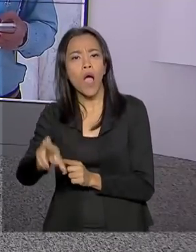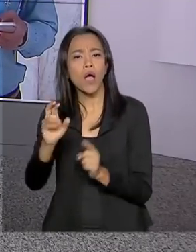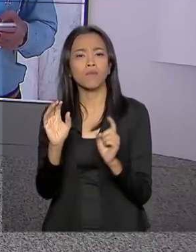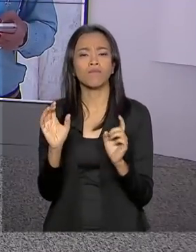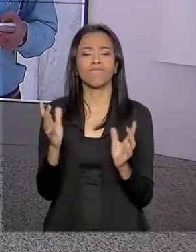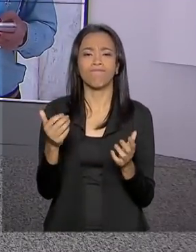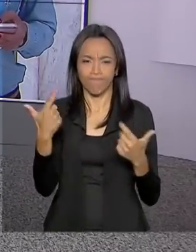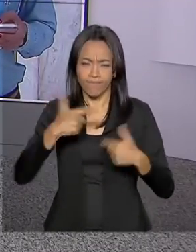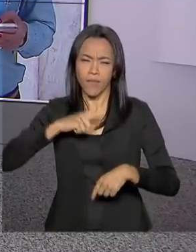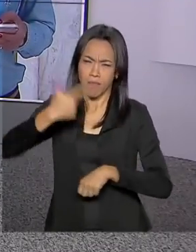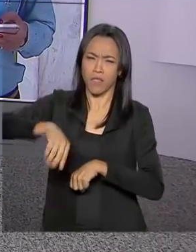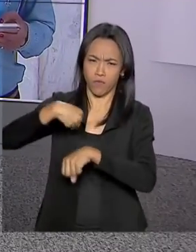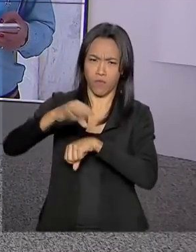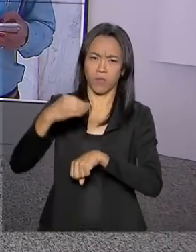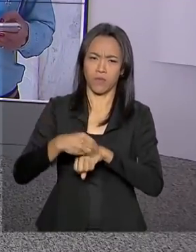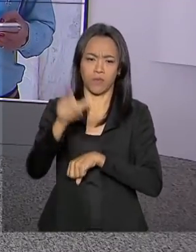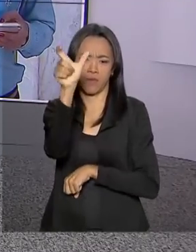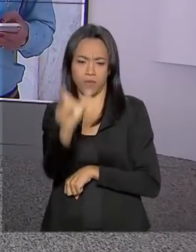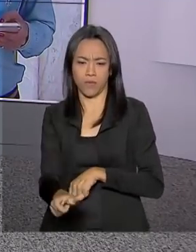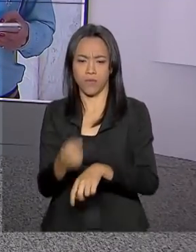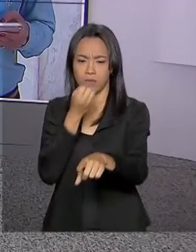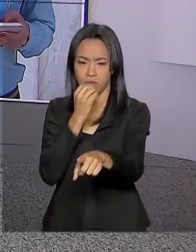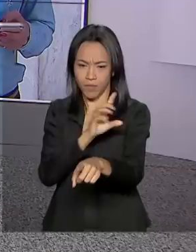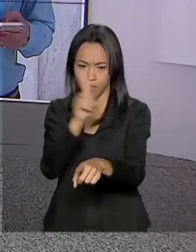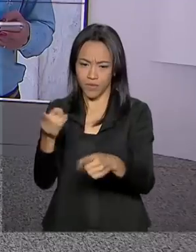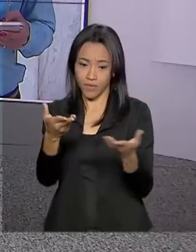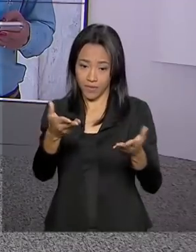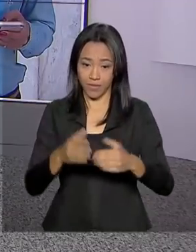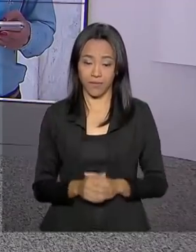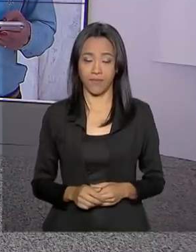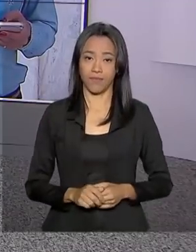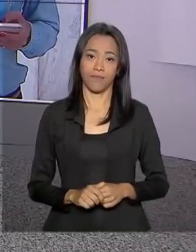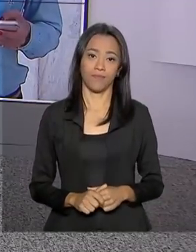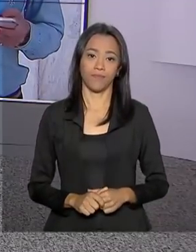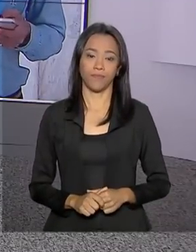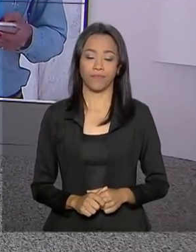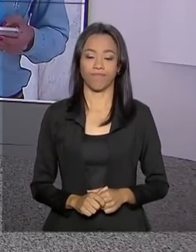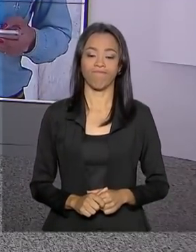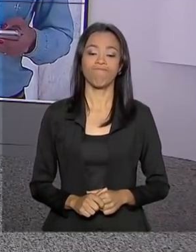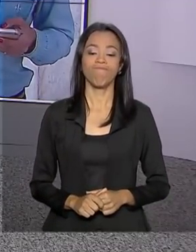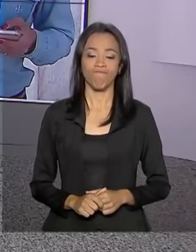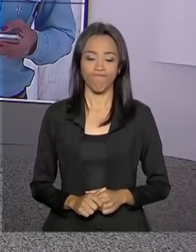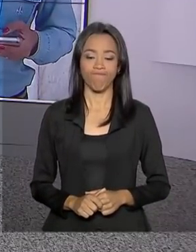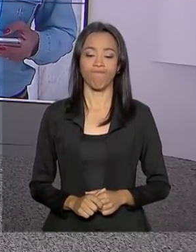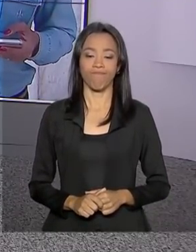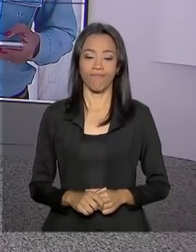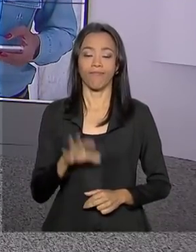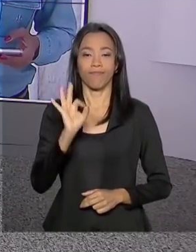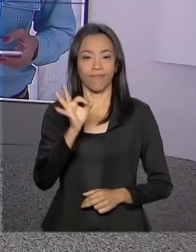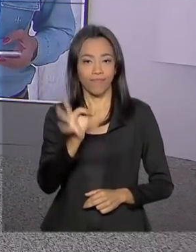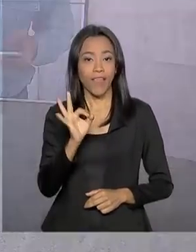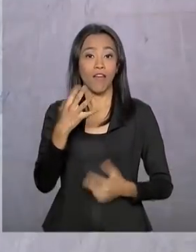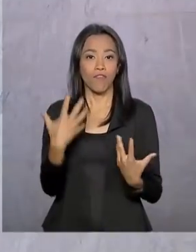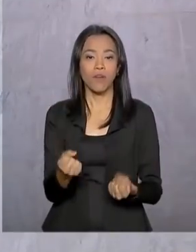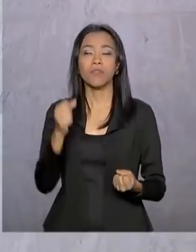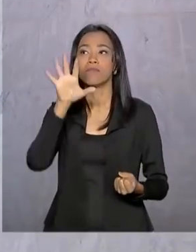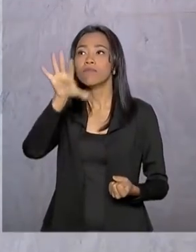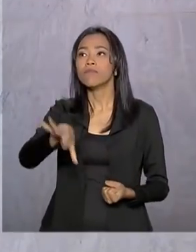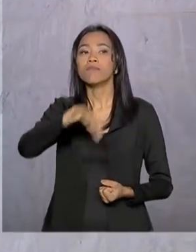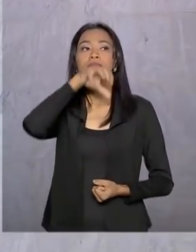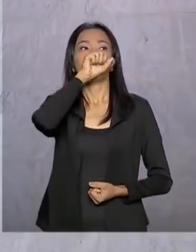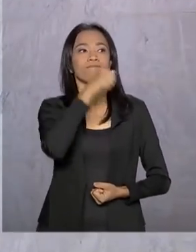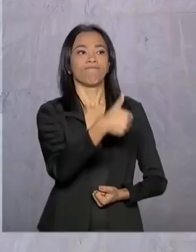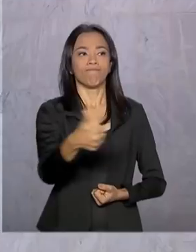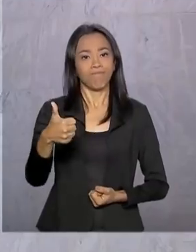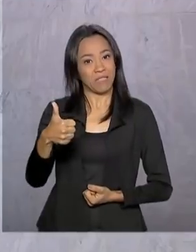tem outras informações para a gente. Bom dia, Luciana. Vamos respirar, né? É, Carla, vamos tentar respirar, porque a situação